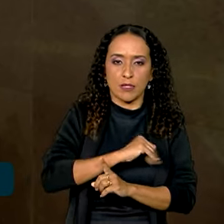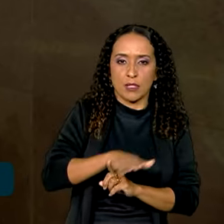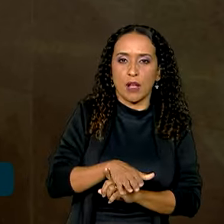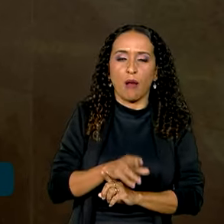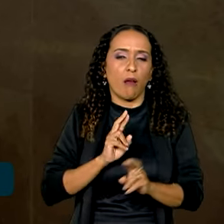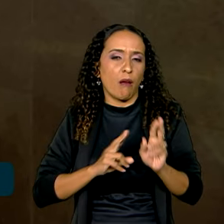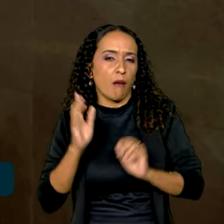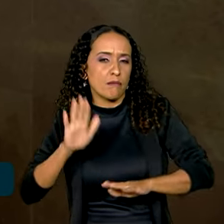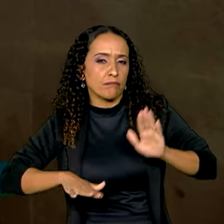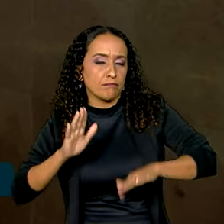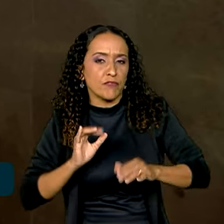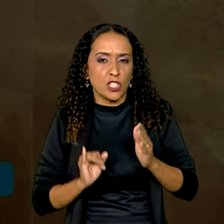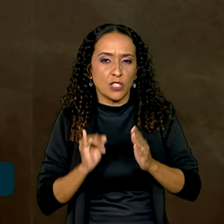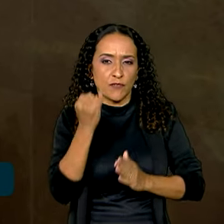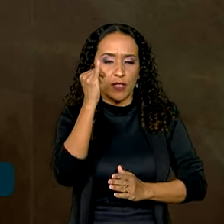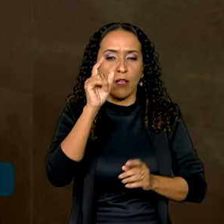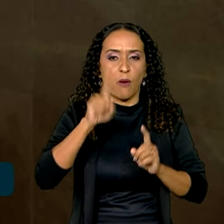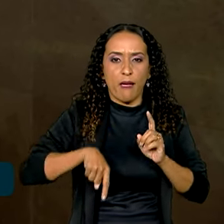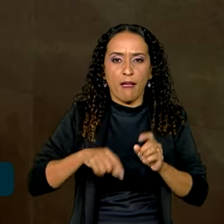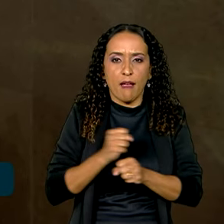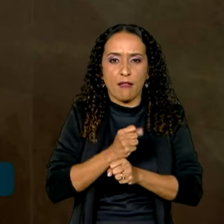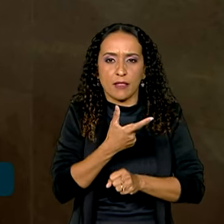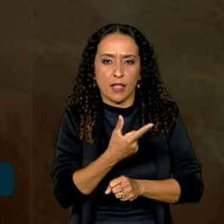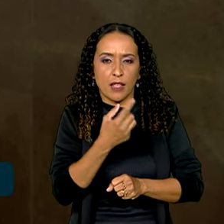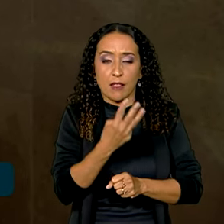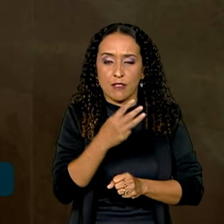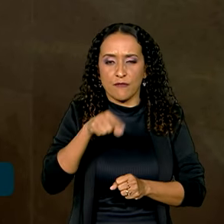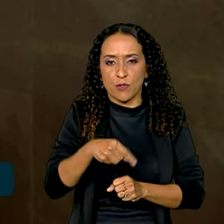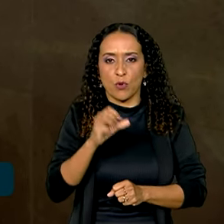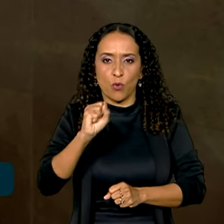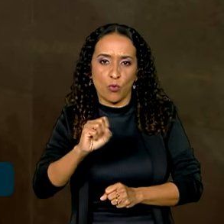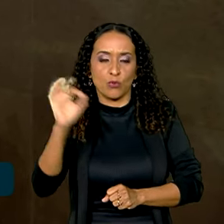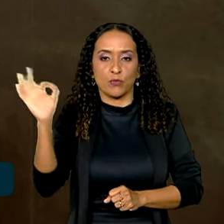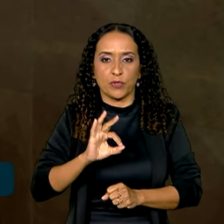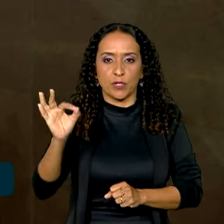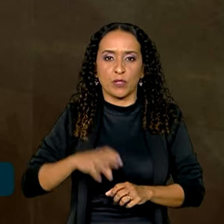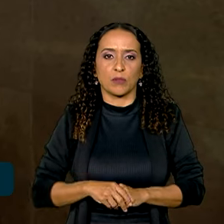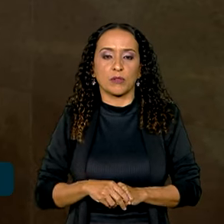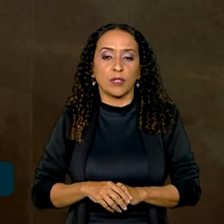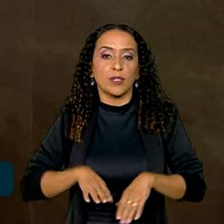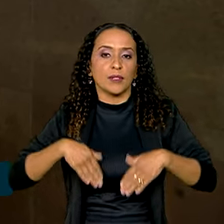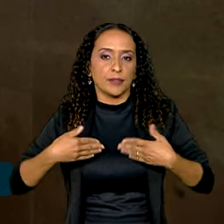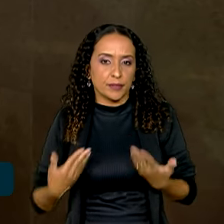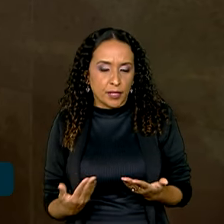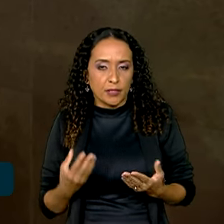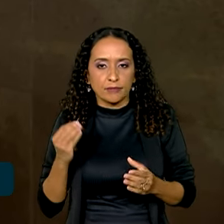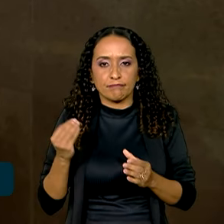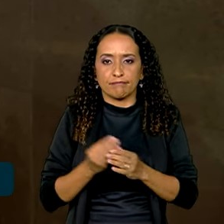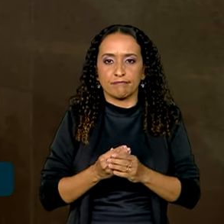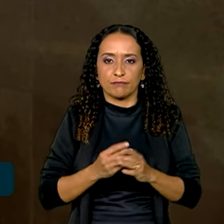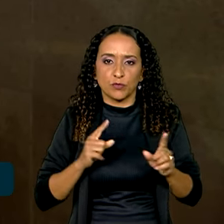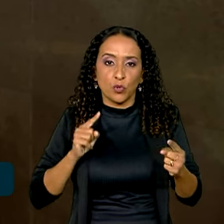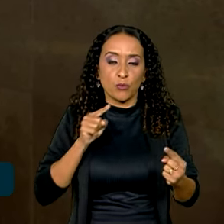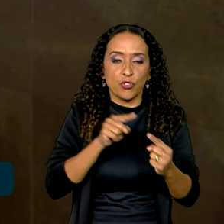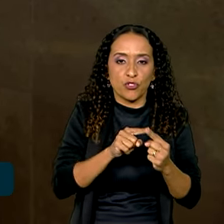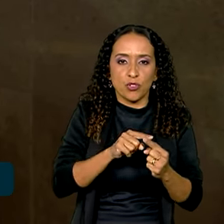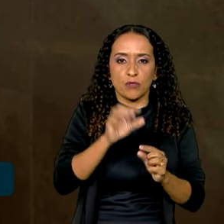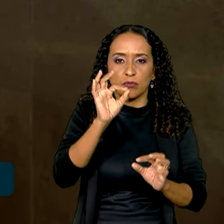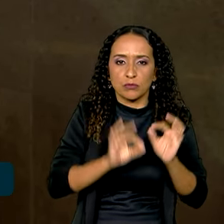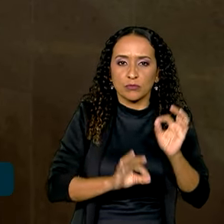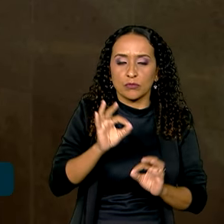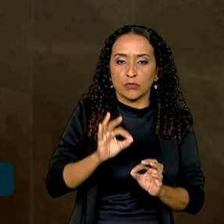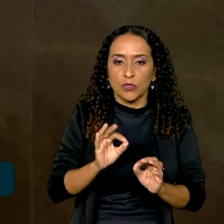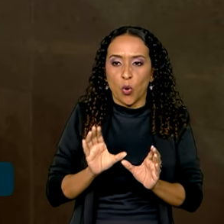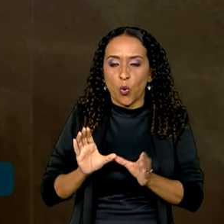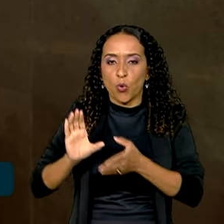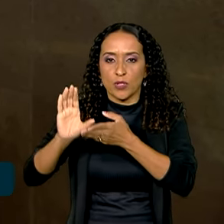a estimativa de inflação para este ano é de 3,8%. Portanto, dentro da meta estabelecida pelo Conselho